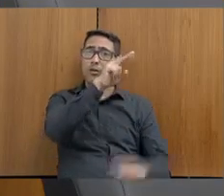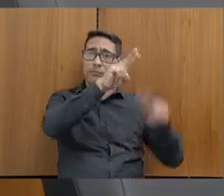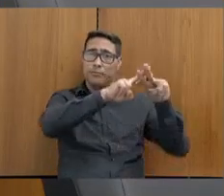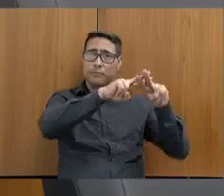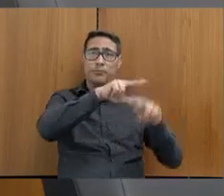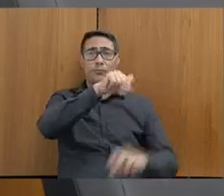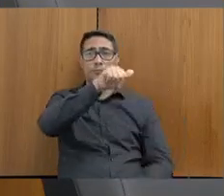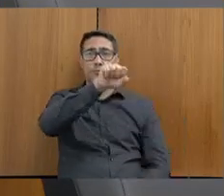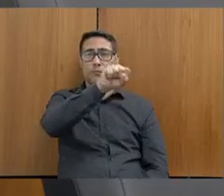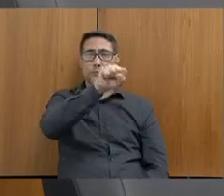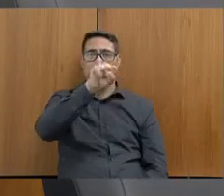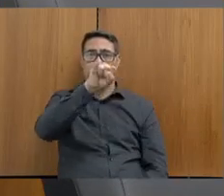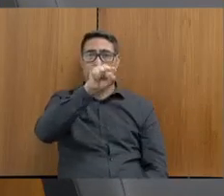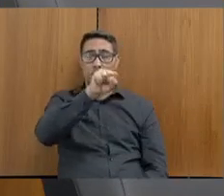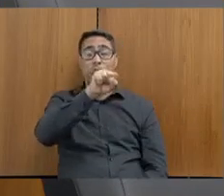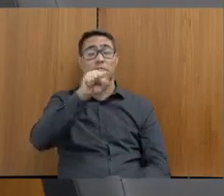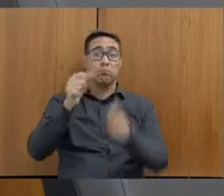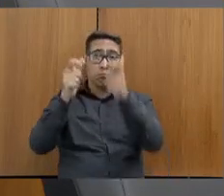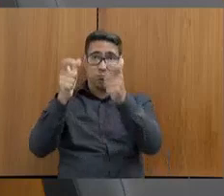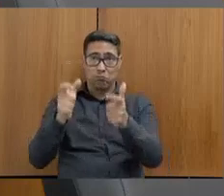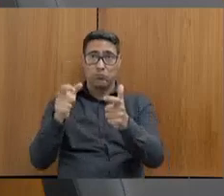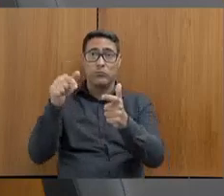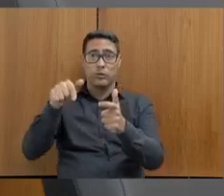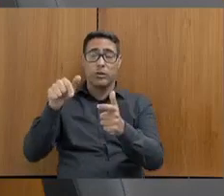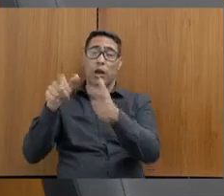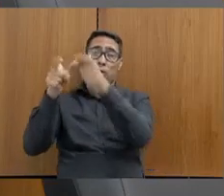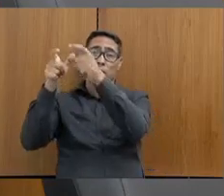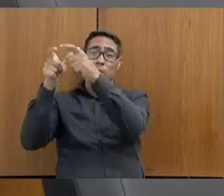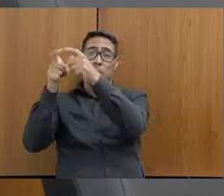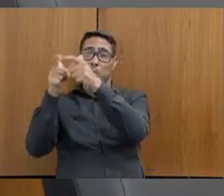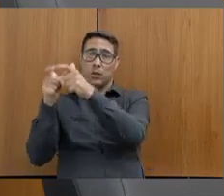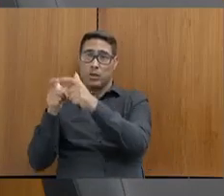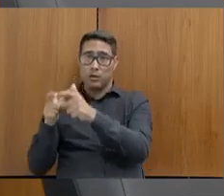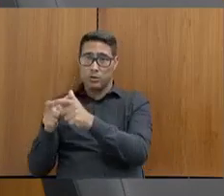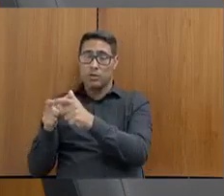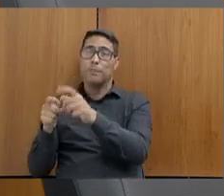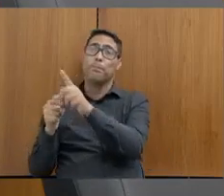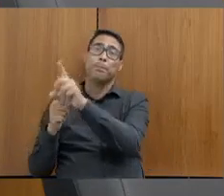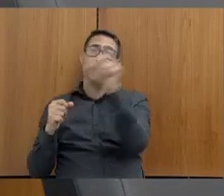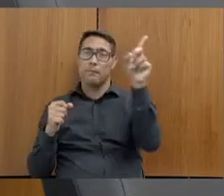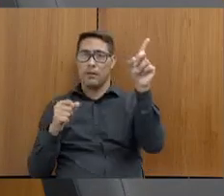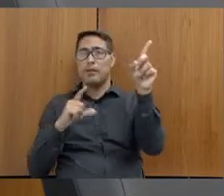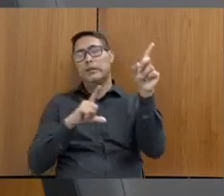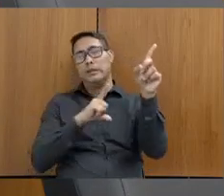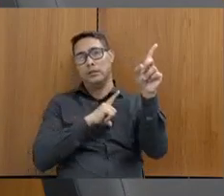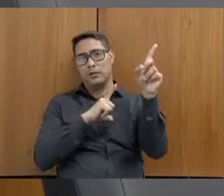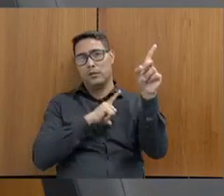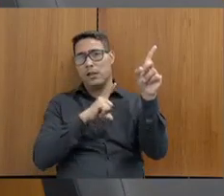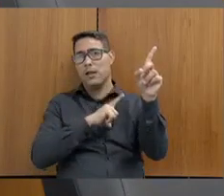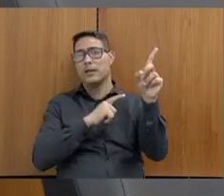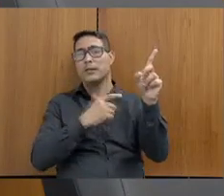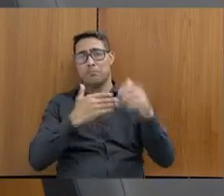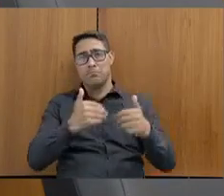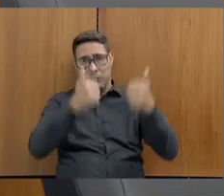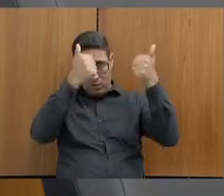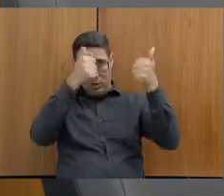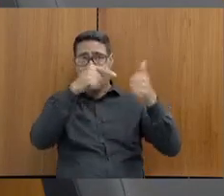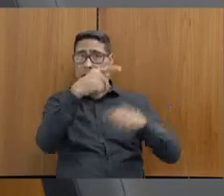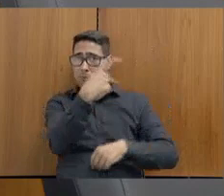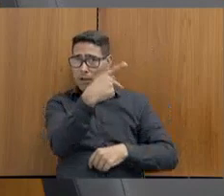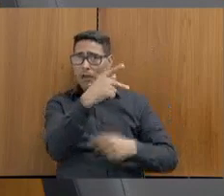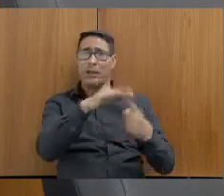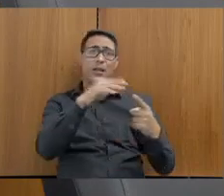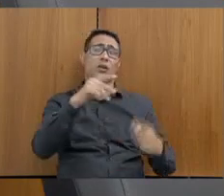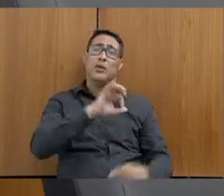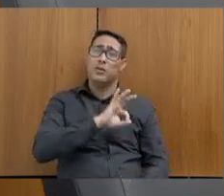reconhecimento em relação à recomposição das perdas inflacionárias da segurança pública, polícia militar, polícia civil,